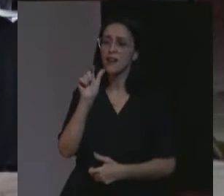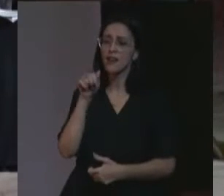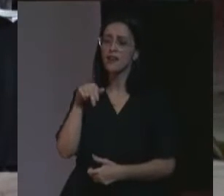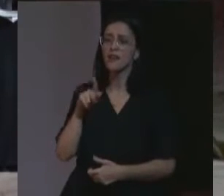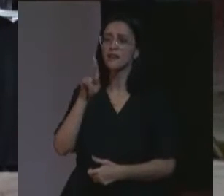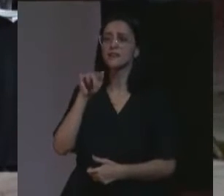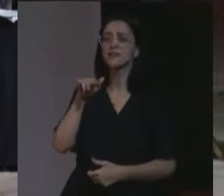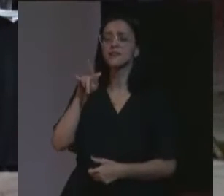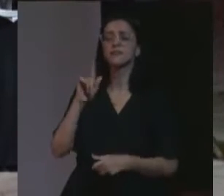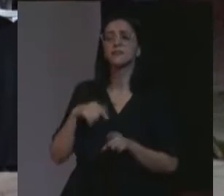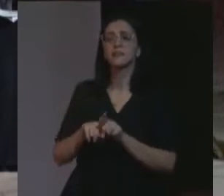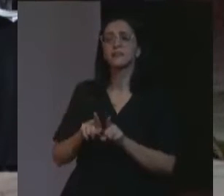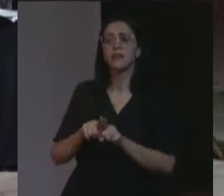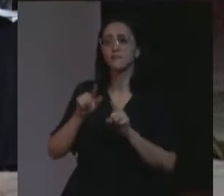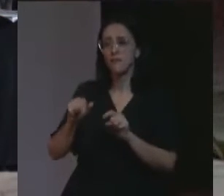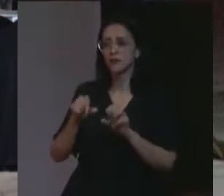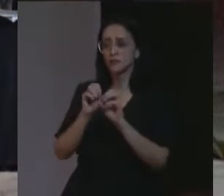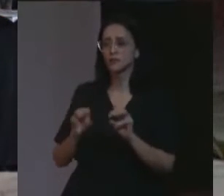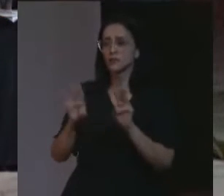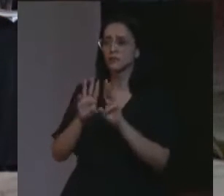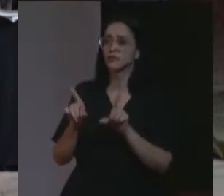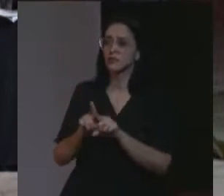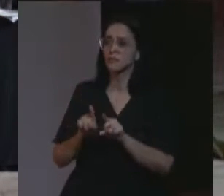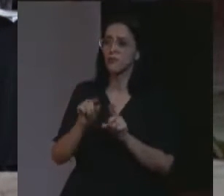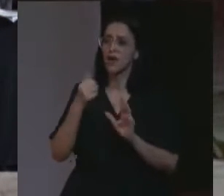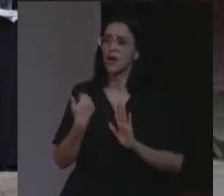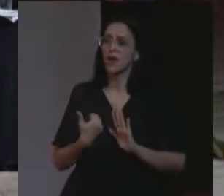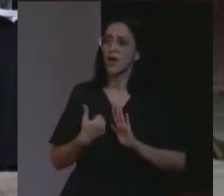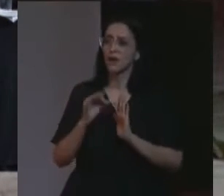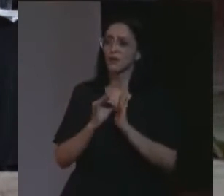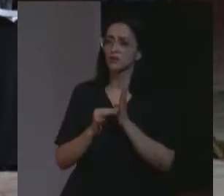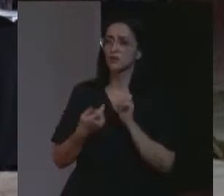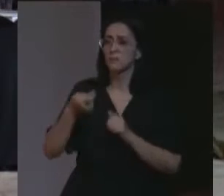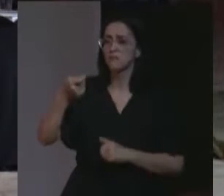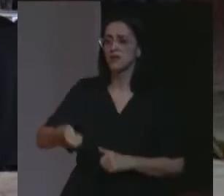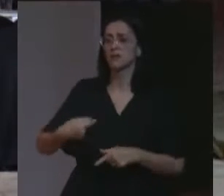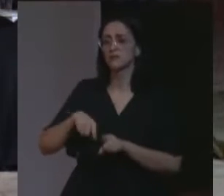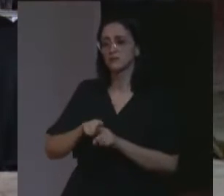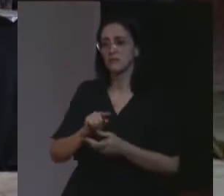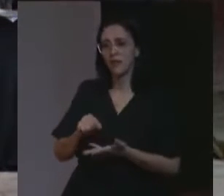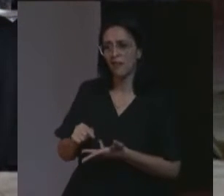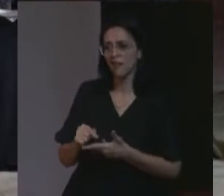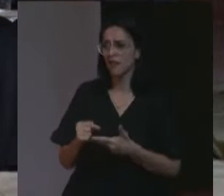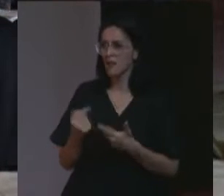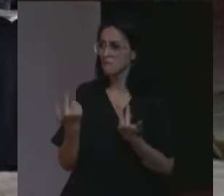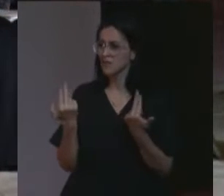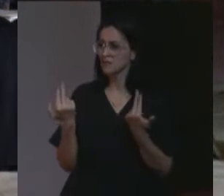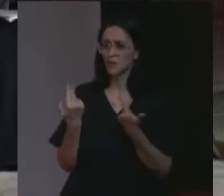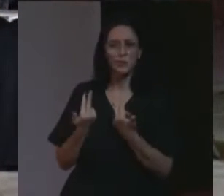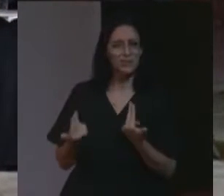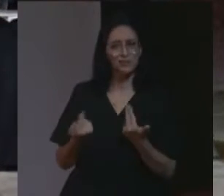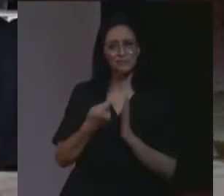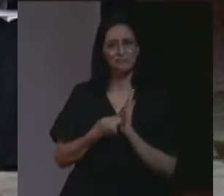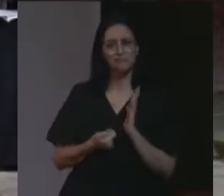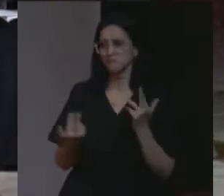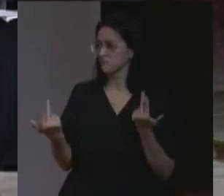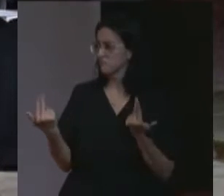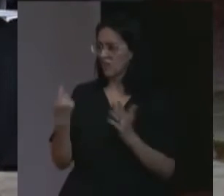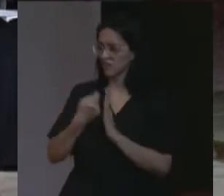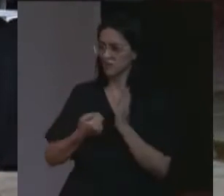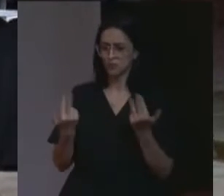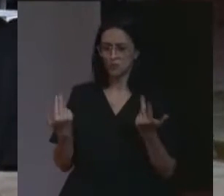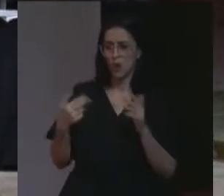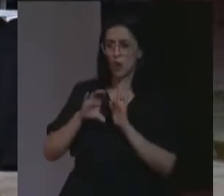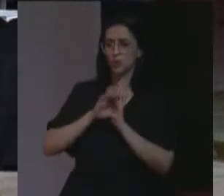Convenção das Nações Unidas e o Código Penal brasileiro, eles têm praticamente a mesma redação. Ou seja, não é um